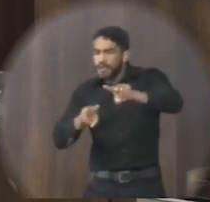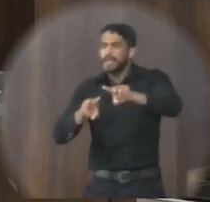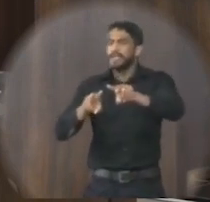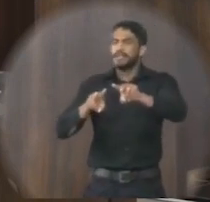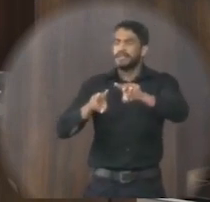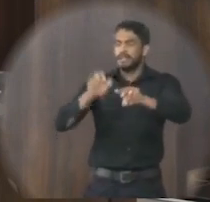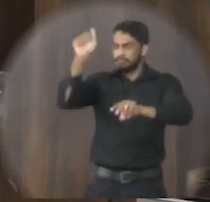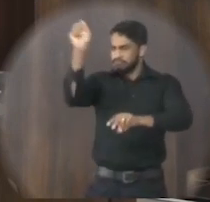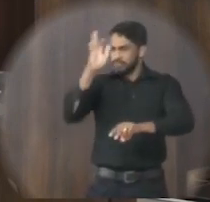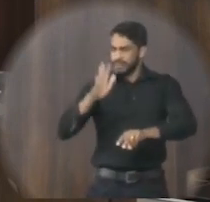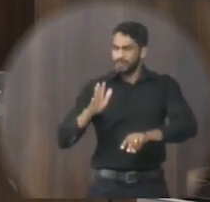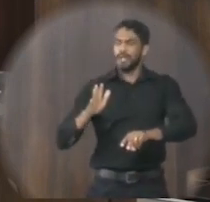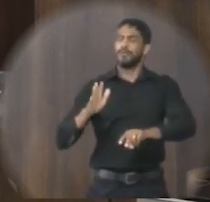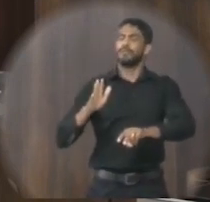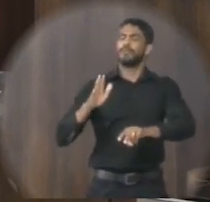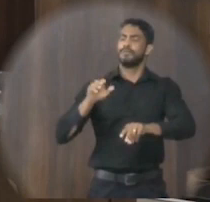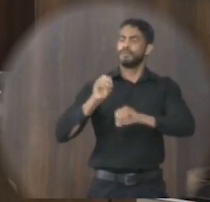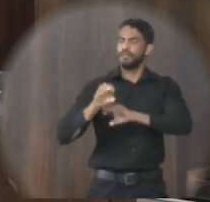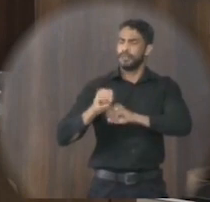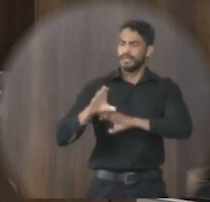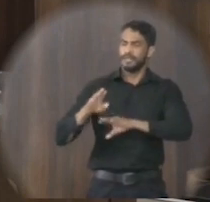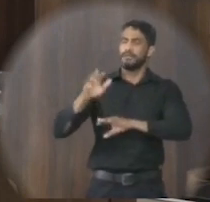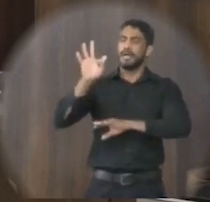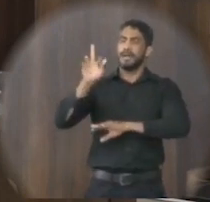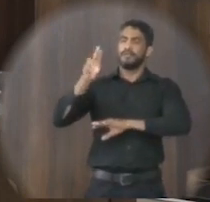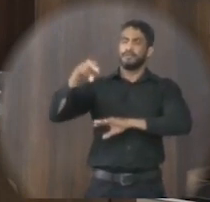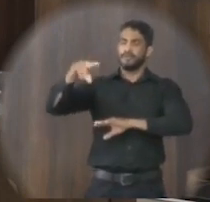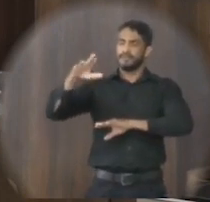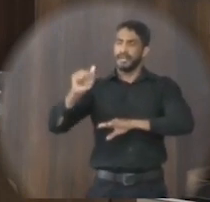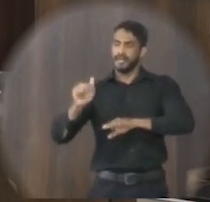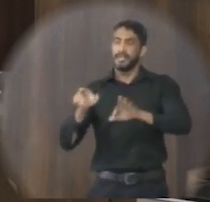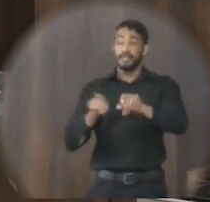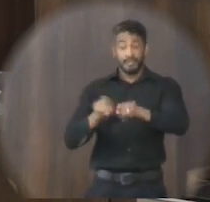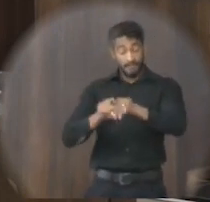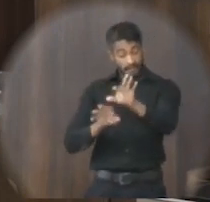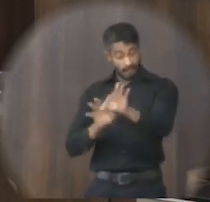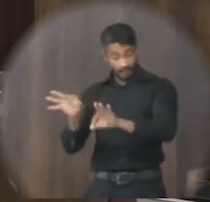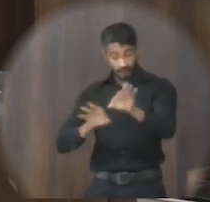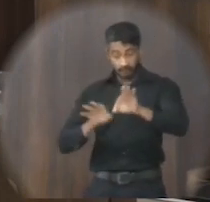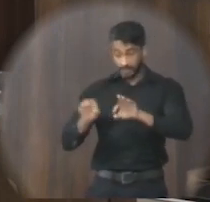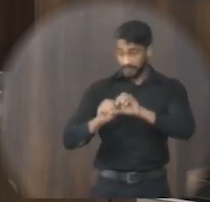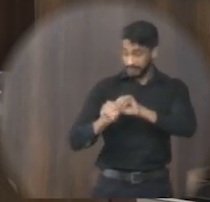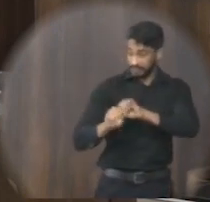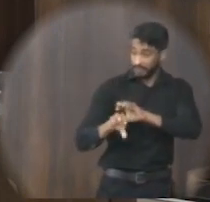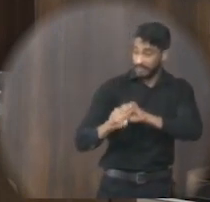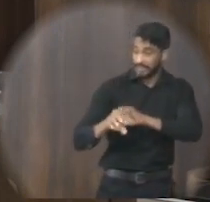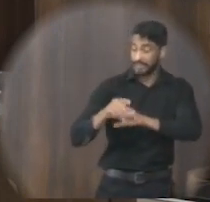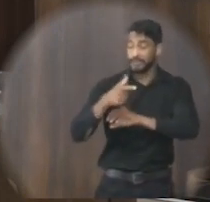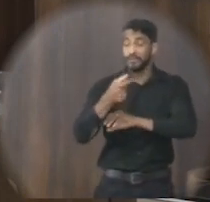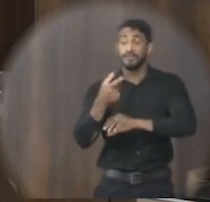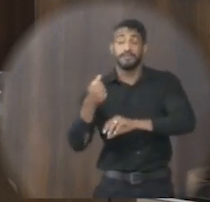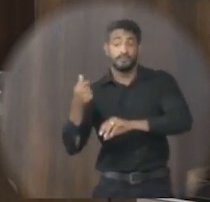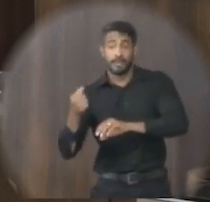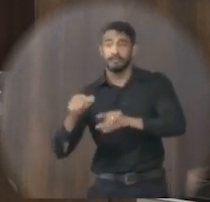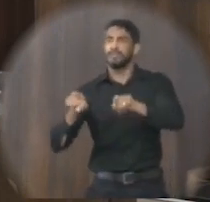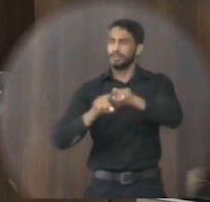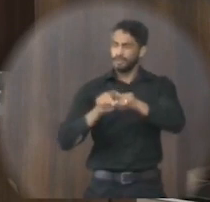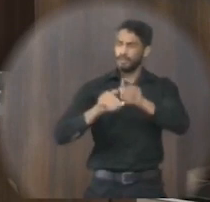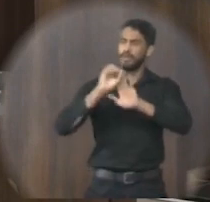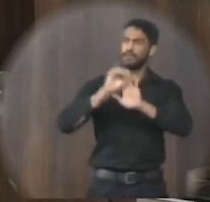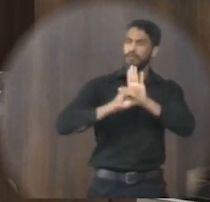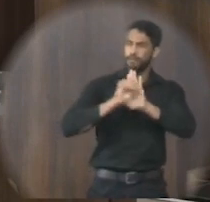2022 Novo Plano Nacional de Educação 2024-2034 E ofício